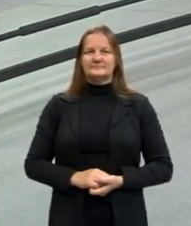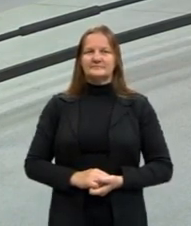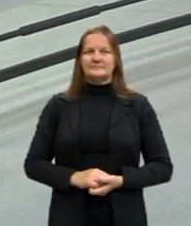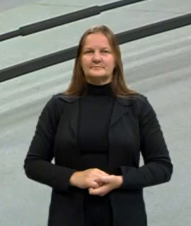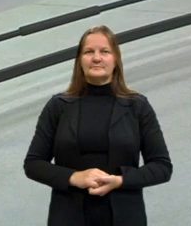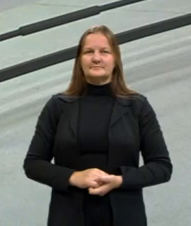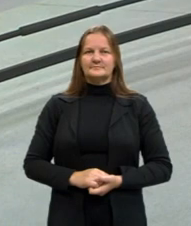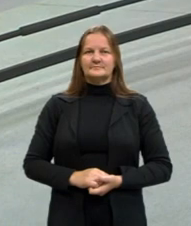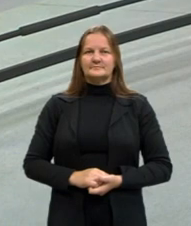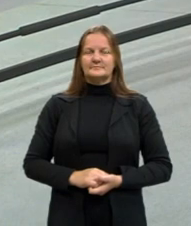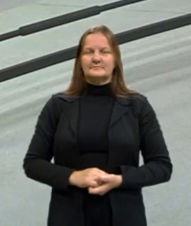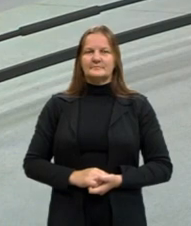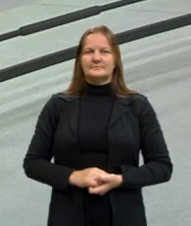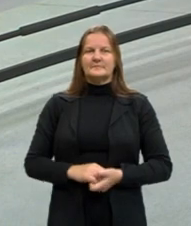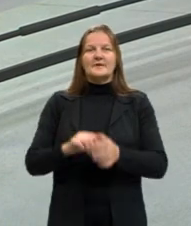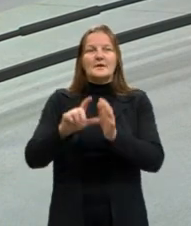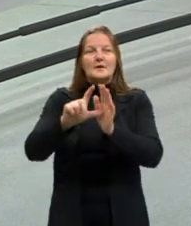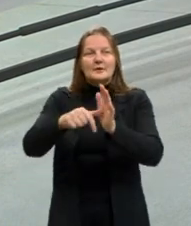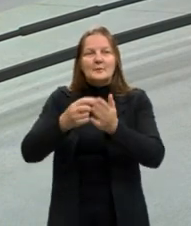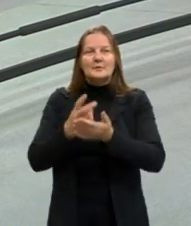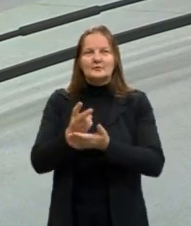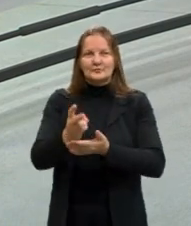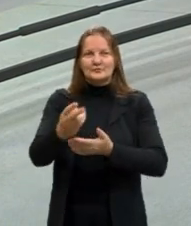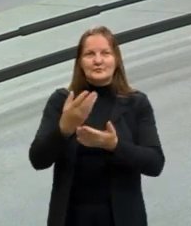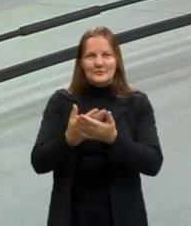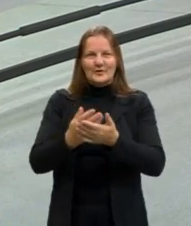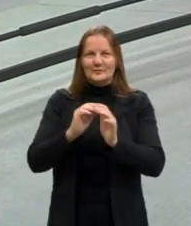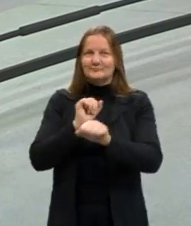para seguirmos aqui com a nossa aula.